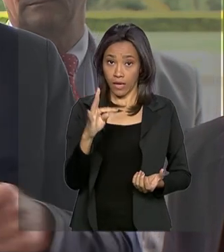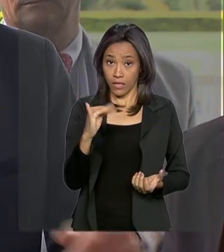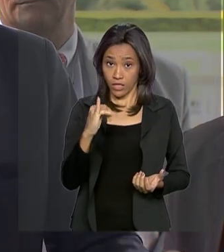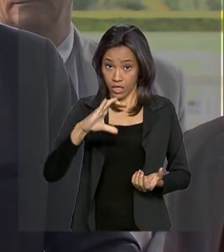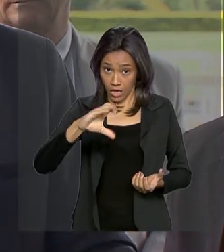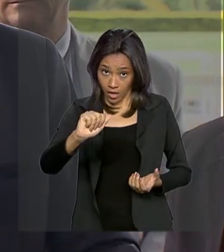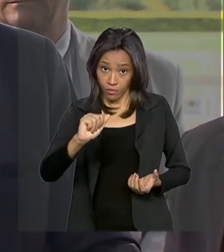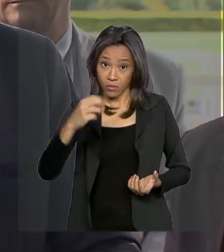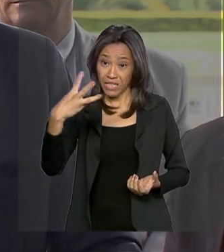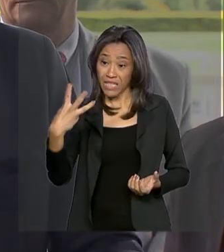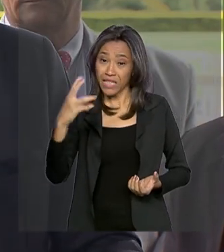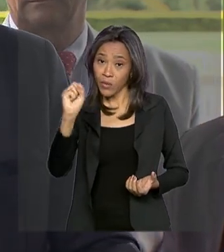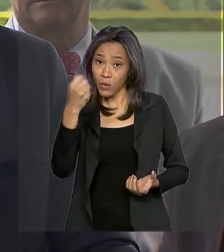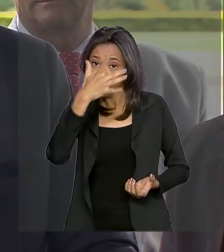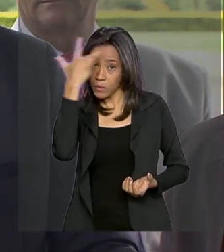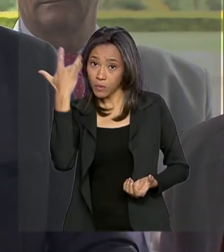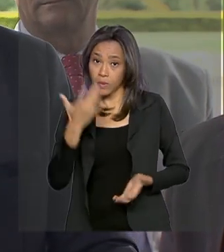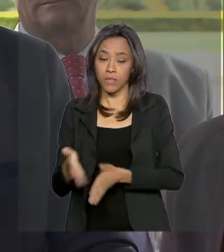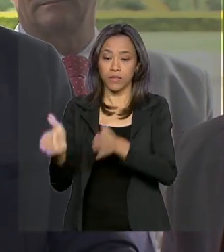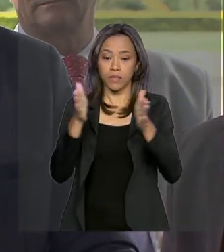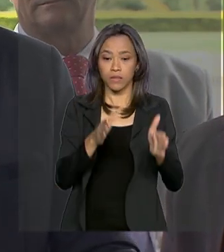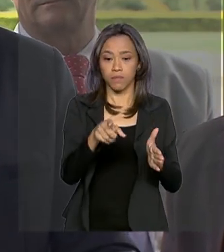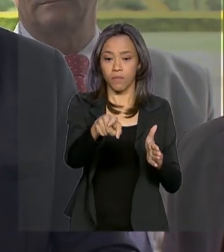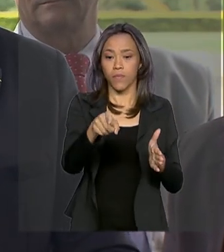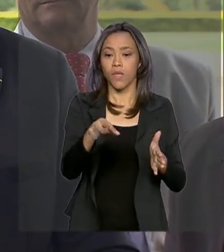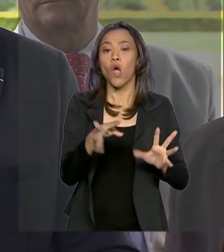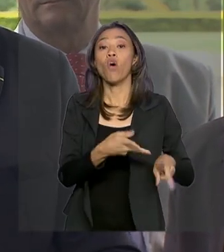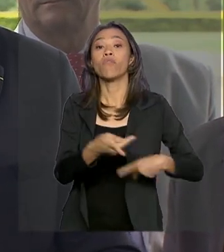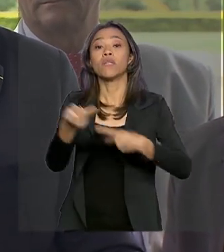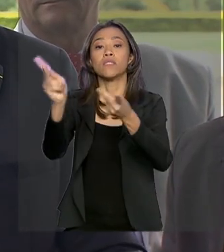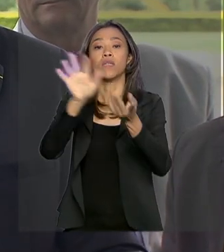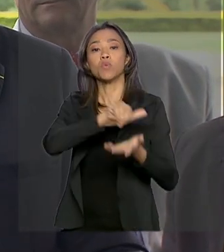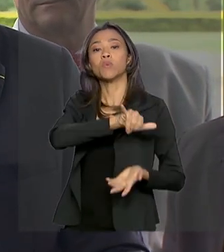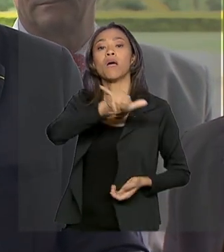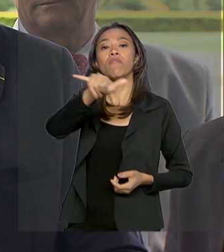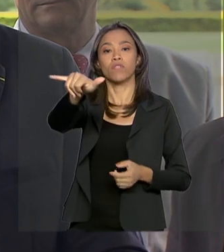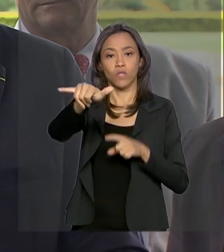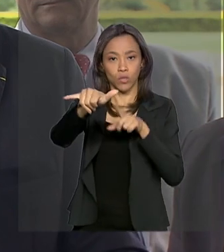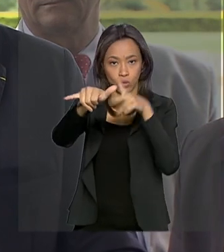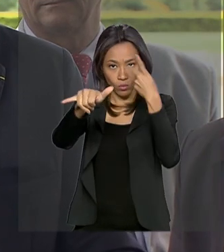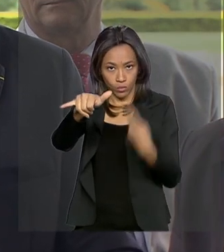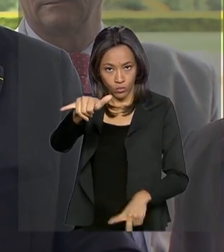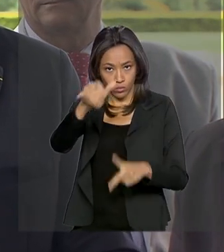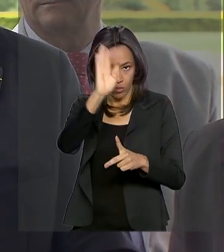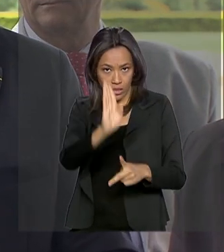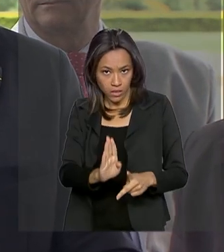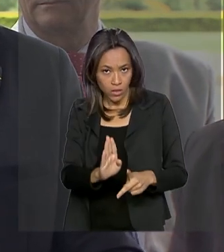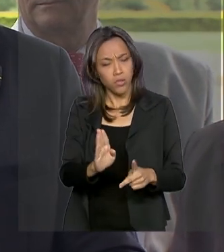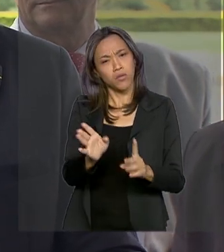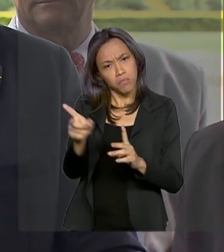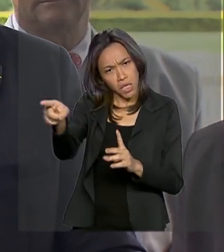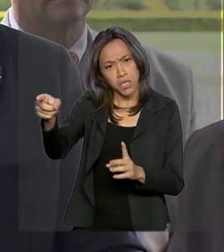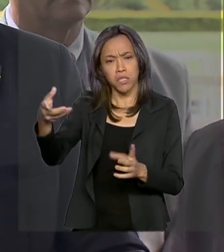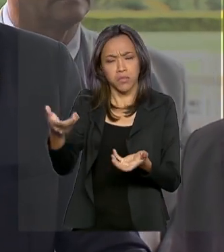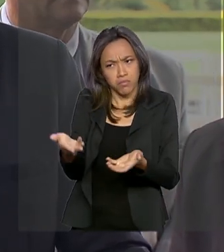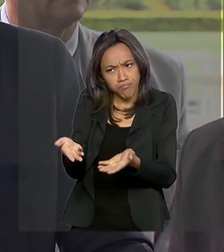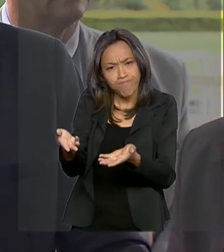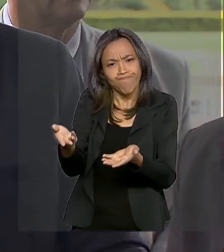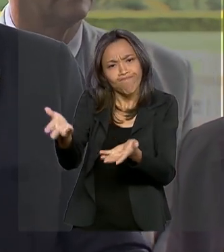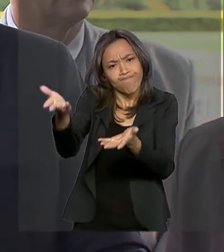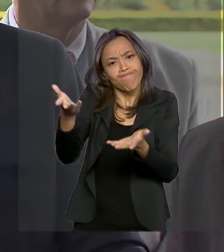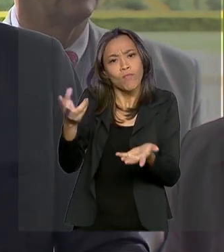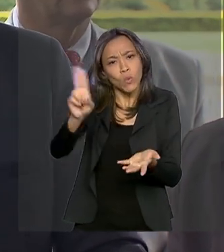Oferecemos um avião de busca nosso recém-adquirido, colocado à disposição dele. Sabemos as